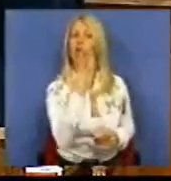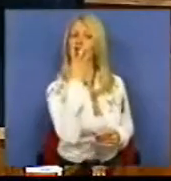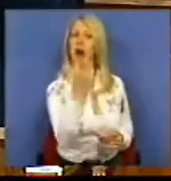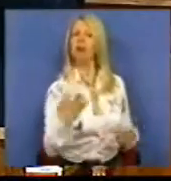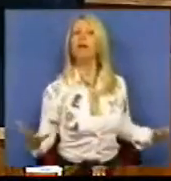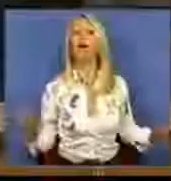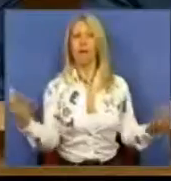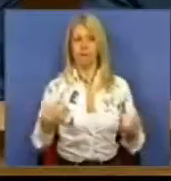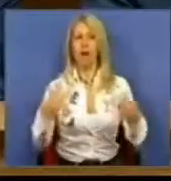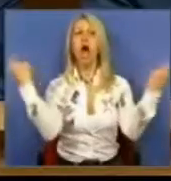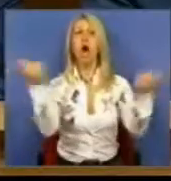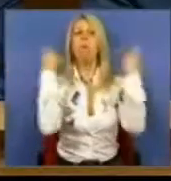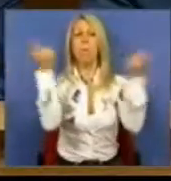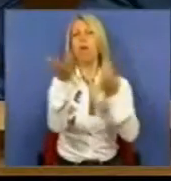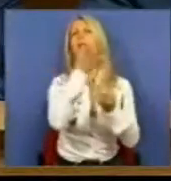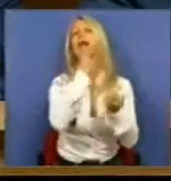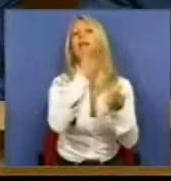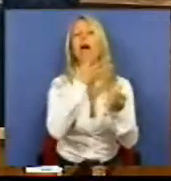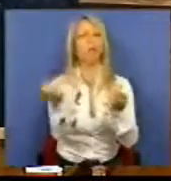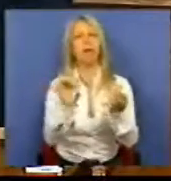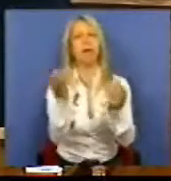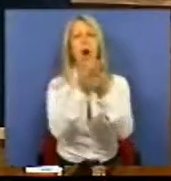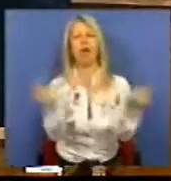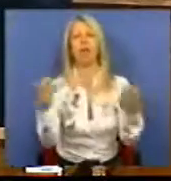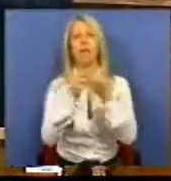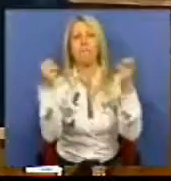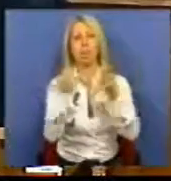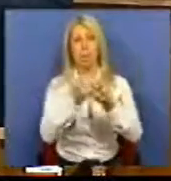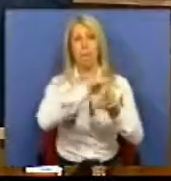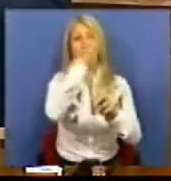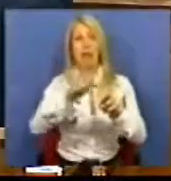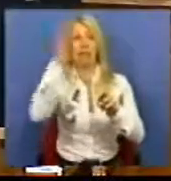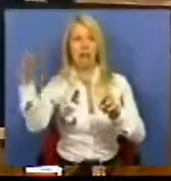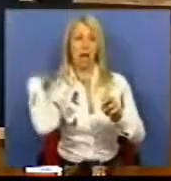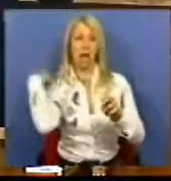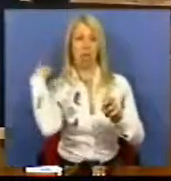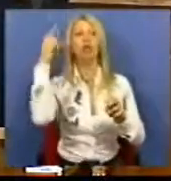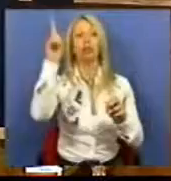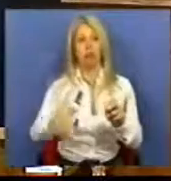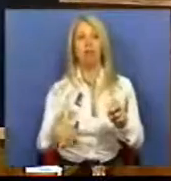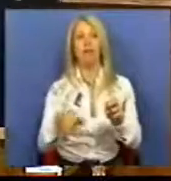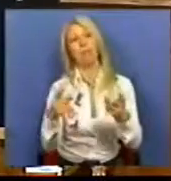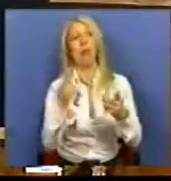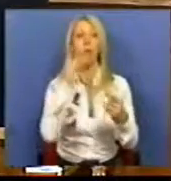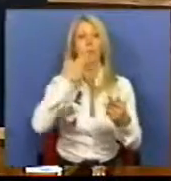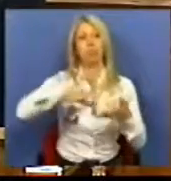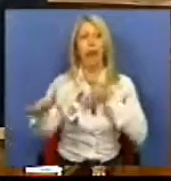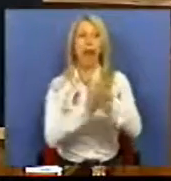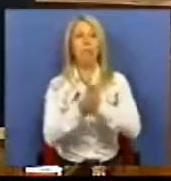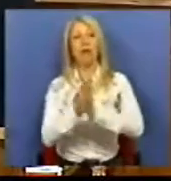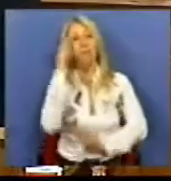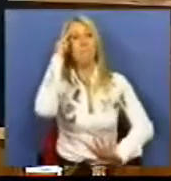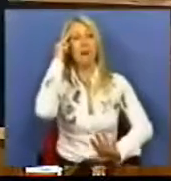populismo e demagogia, não resolver os problemas de Tradesmontes e de Transmontanos e usar a madeira como arma de arremesso